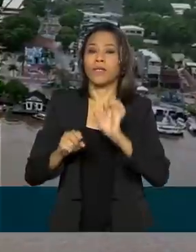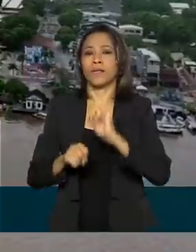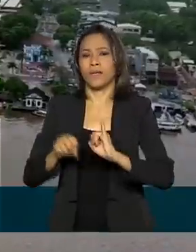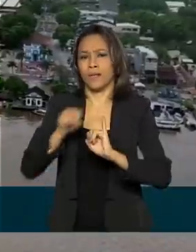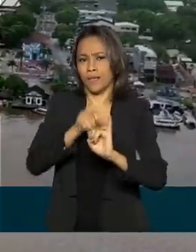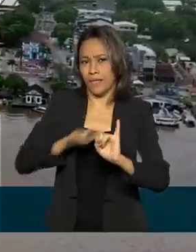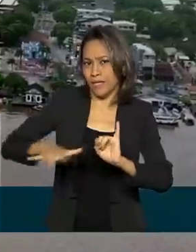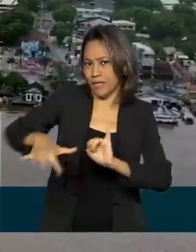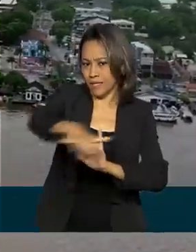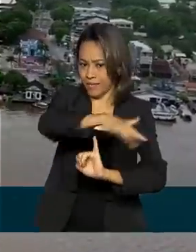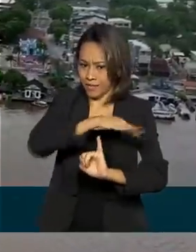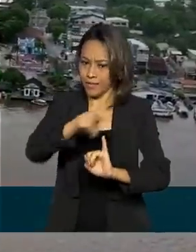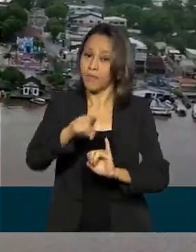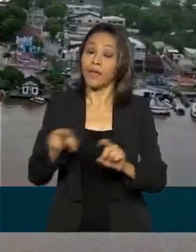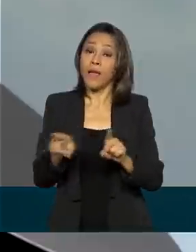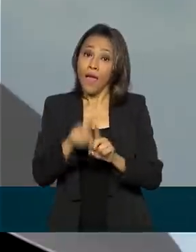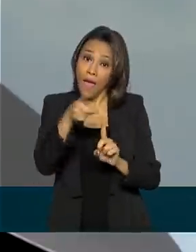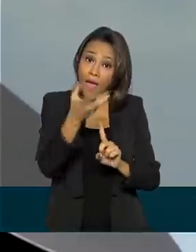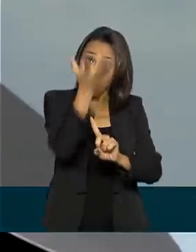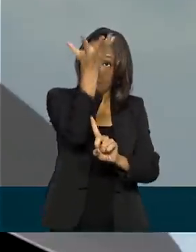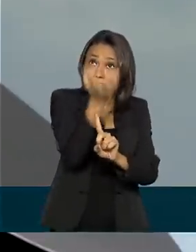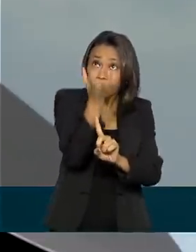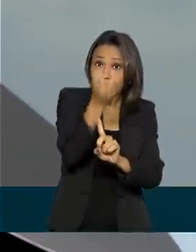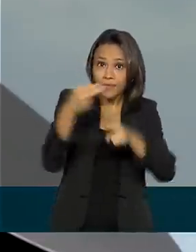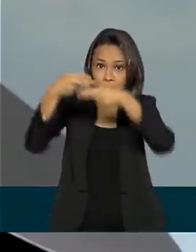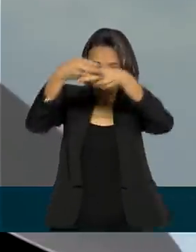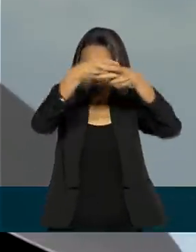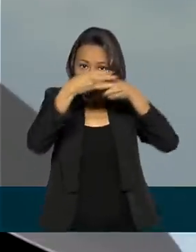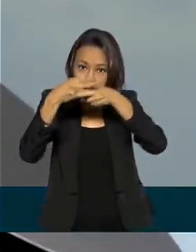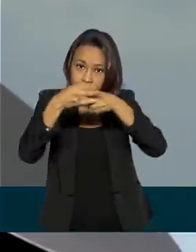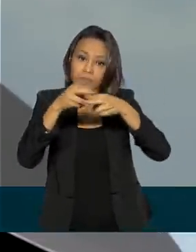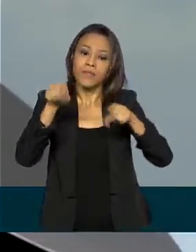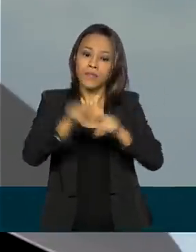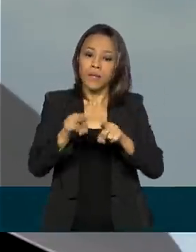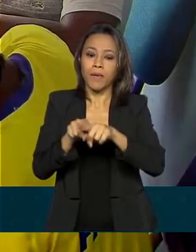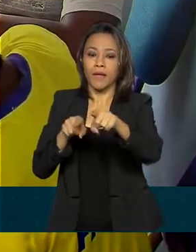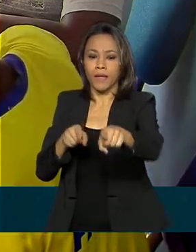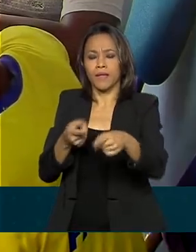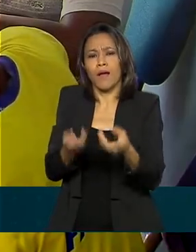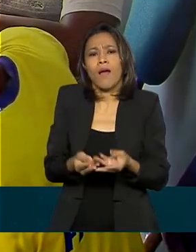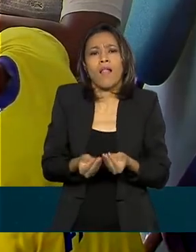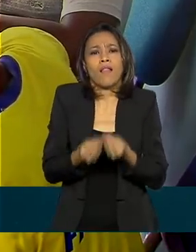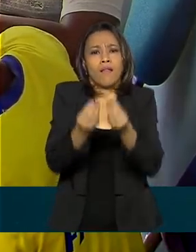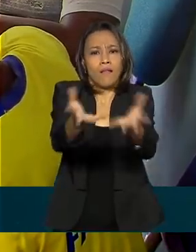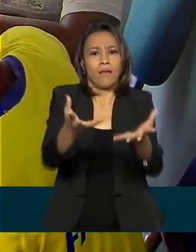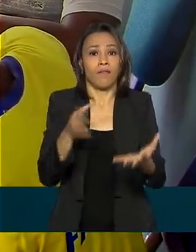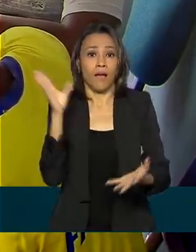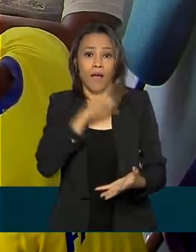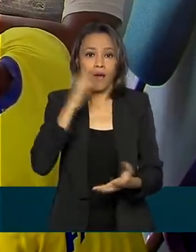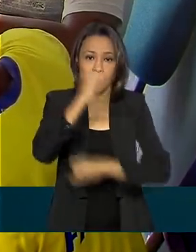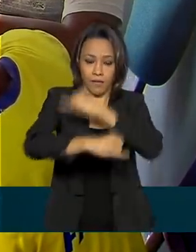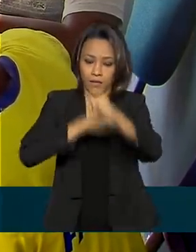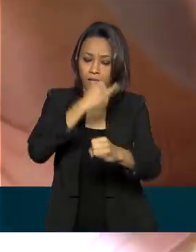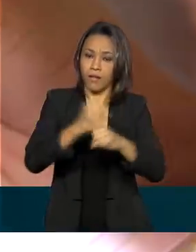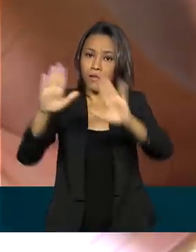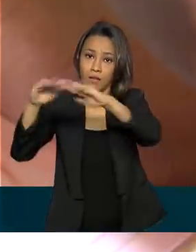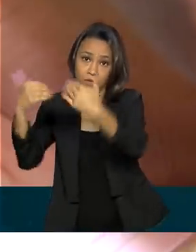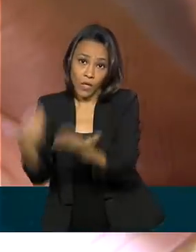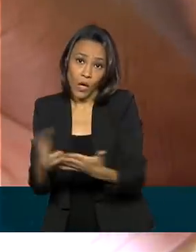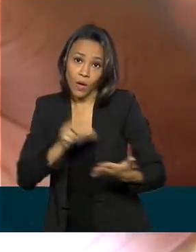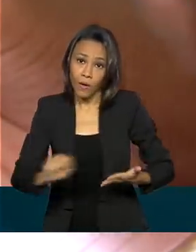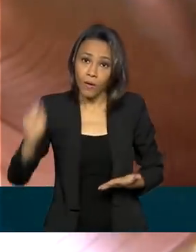via fibra ótica ou por satélite, com antena da Telebrás, e oferece internet rápida para escolas,